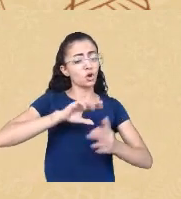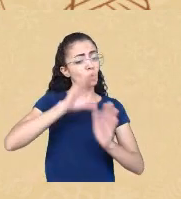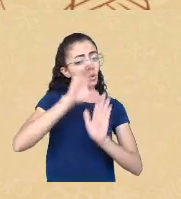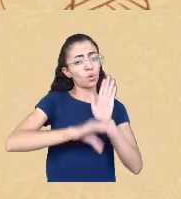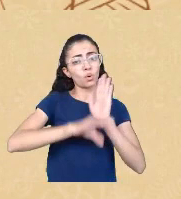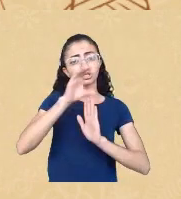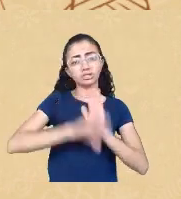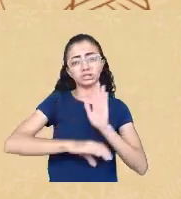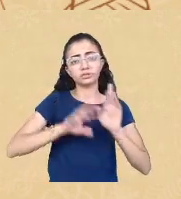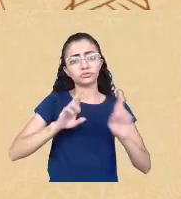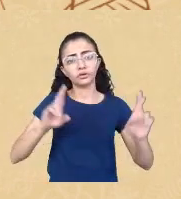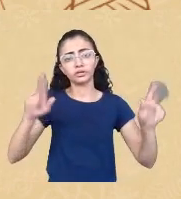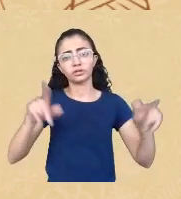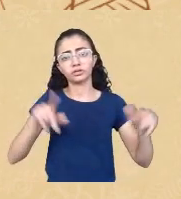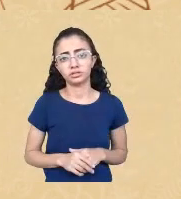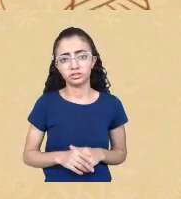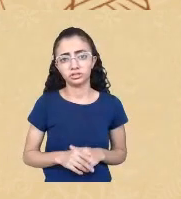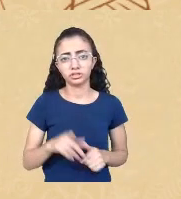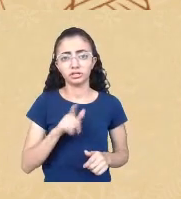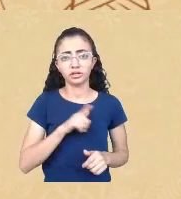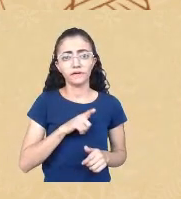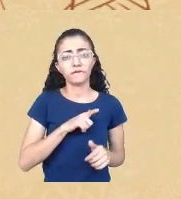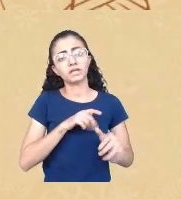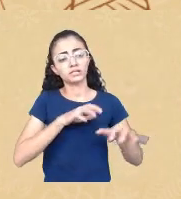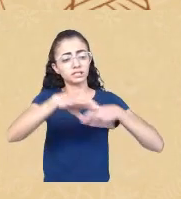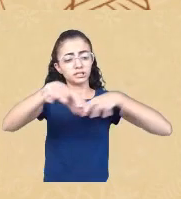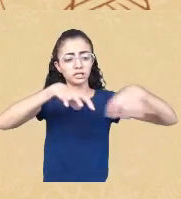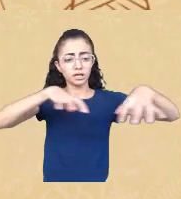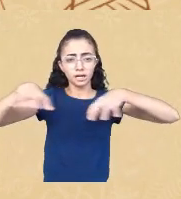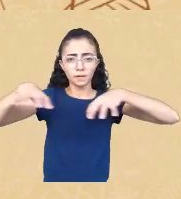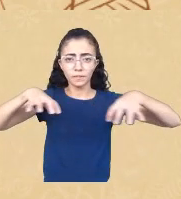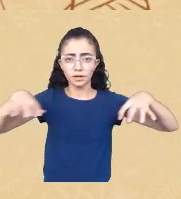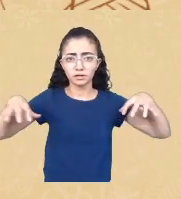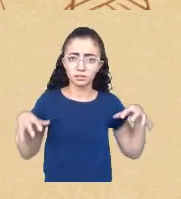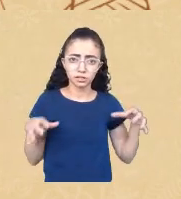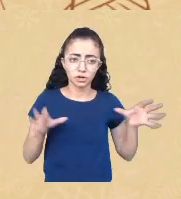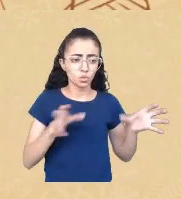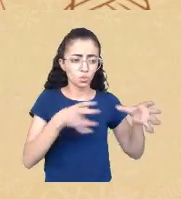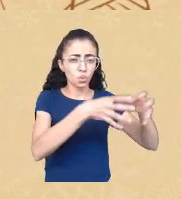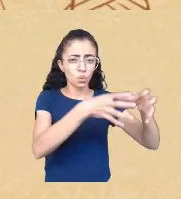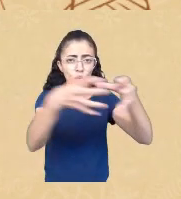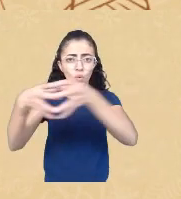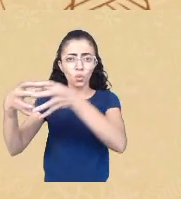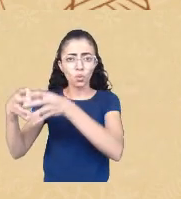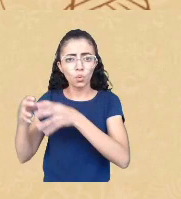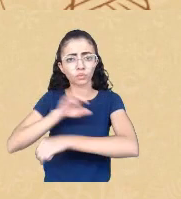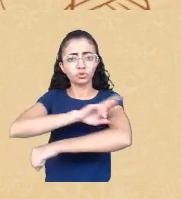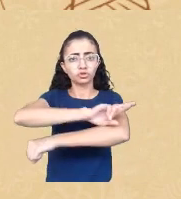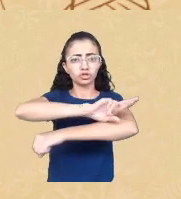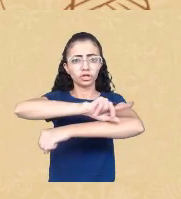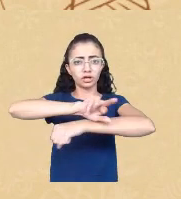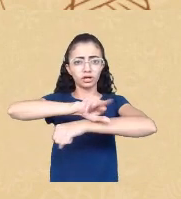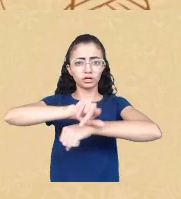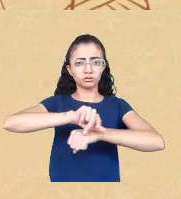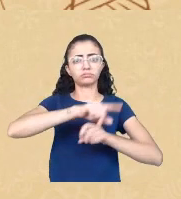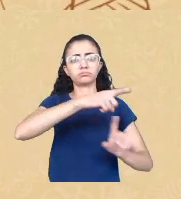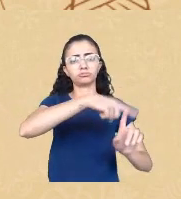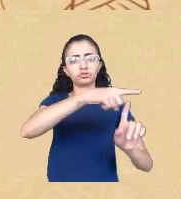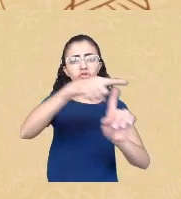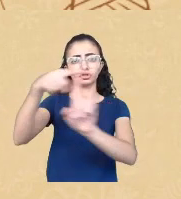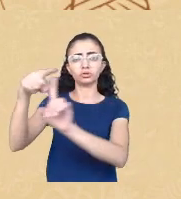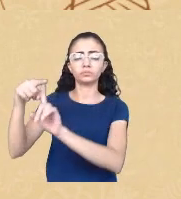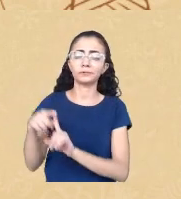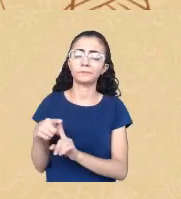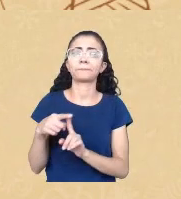criamos hierarquias entre os grupos étnico-raciais e essas hierarquias